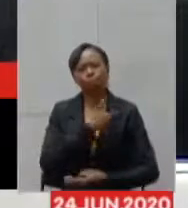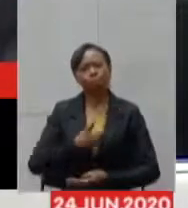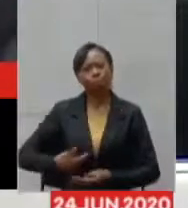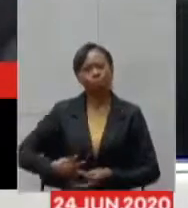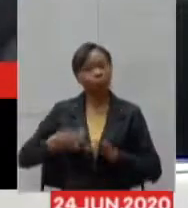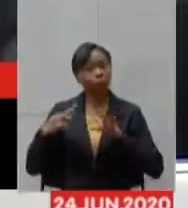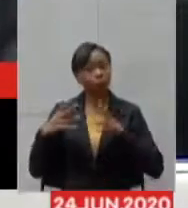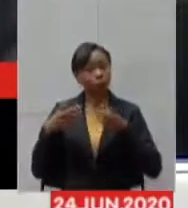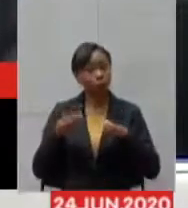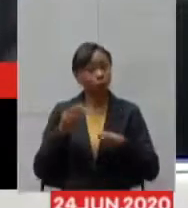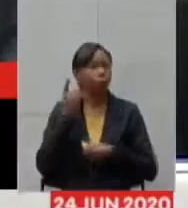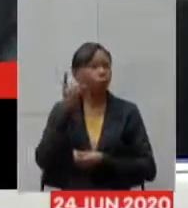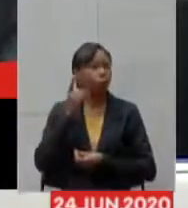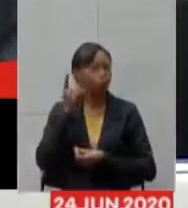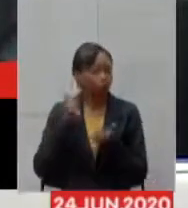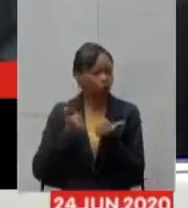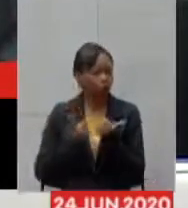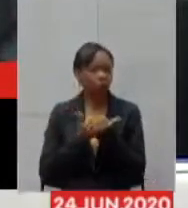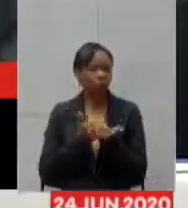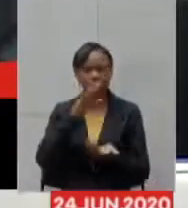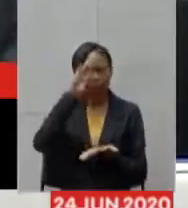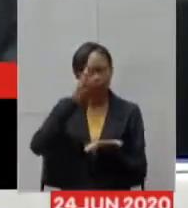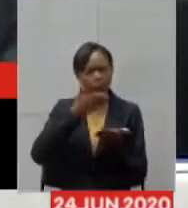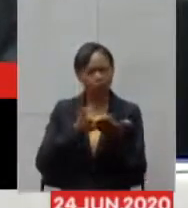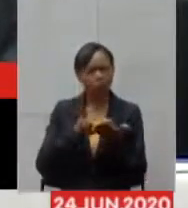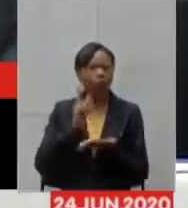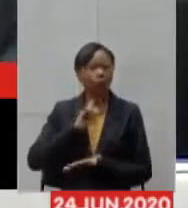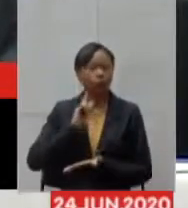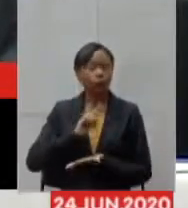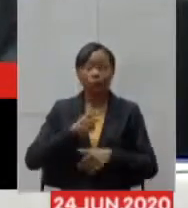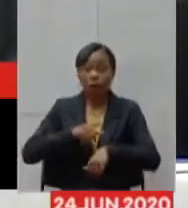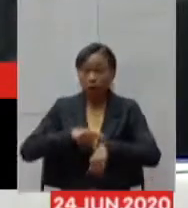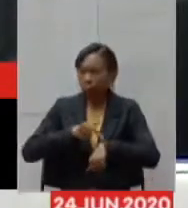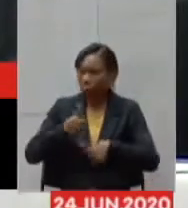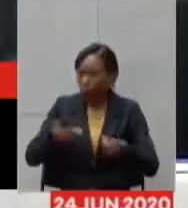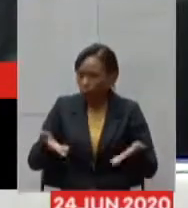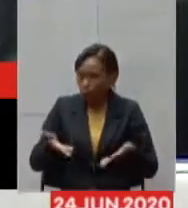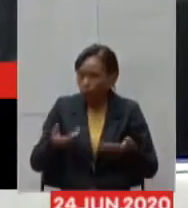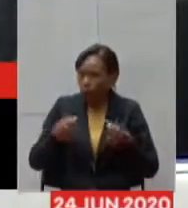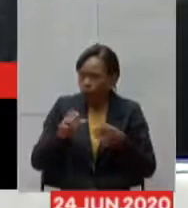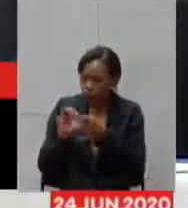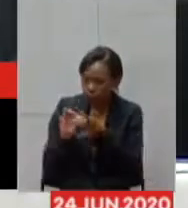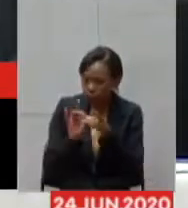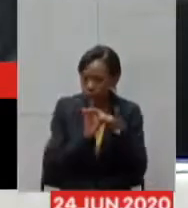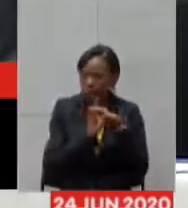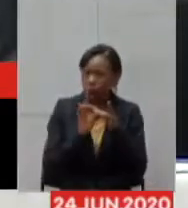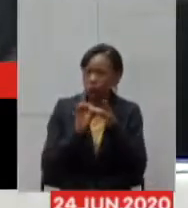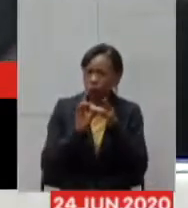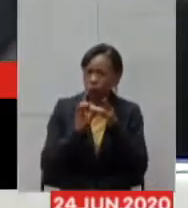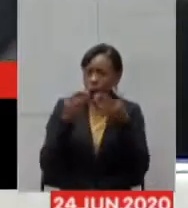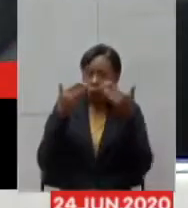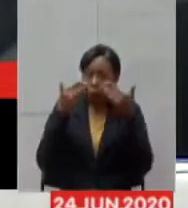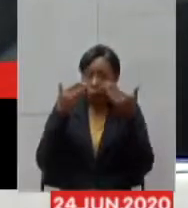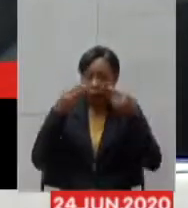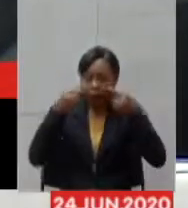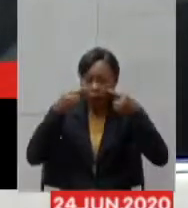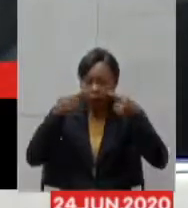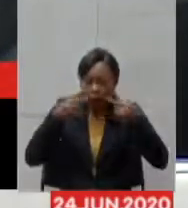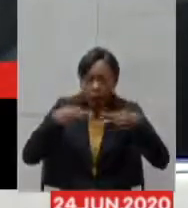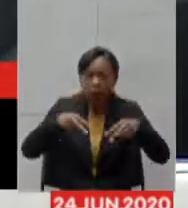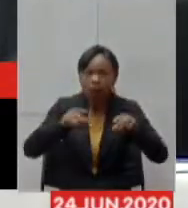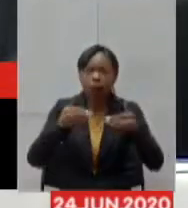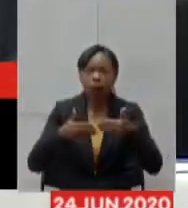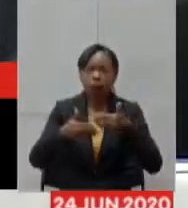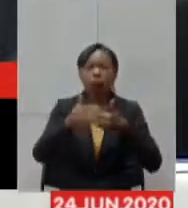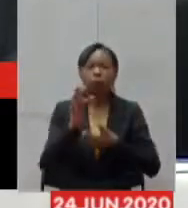que apoiam, todas as pessoas que acreditam em Minas Gerais. Nessa hora, é hora de nós estarmos unidos, olhar pra frente, juntar firme